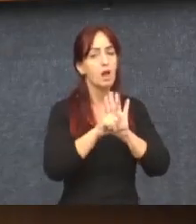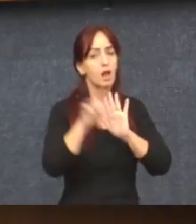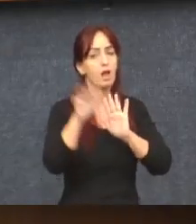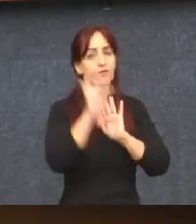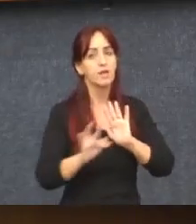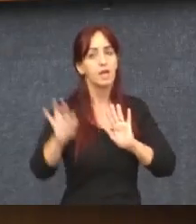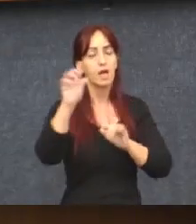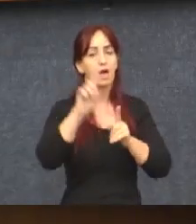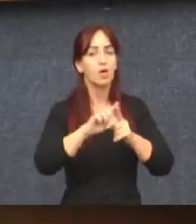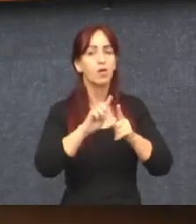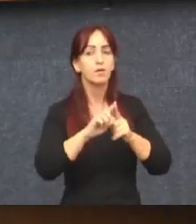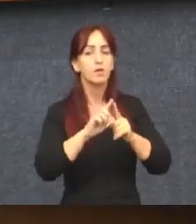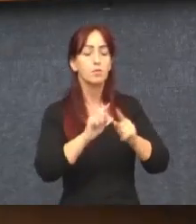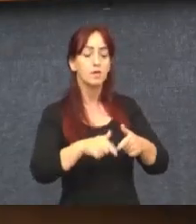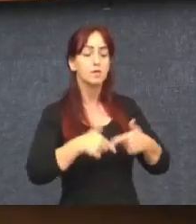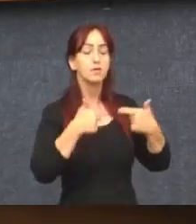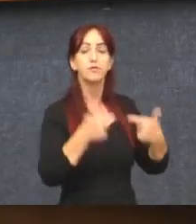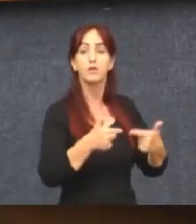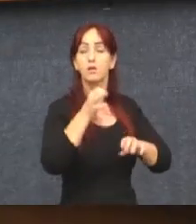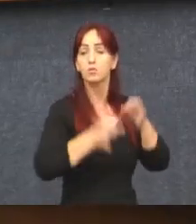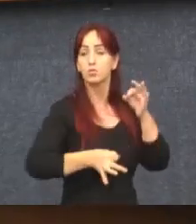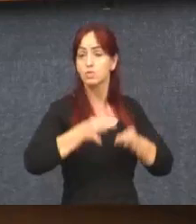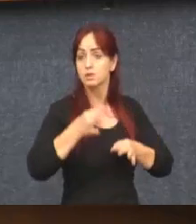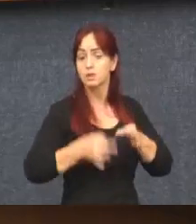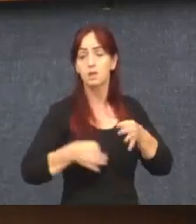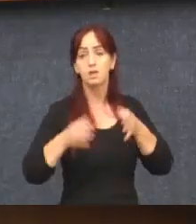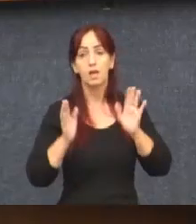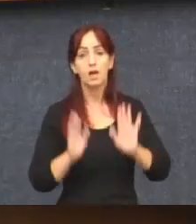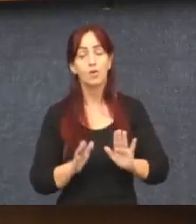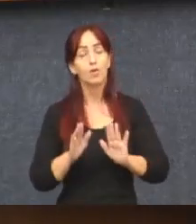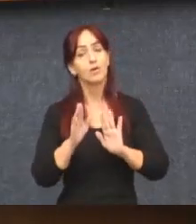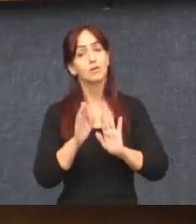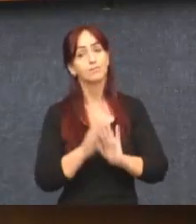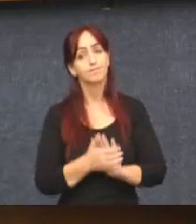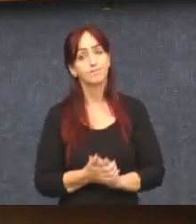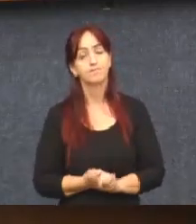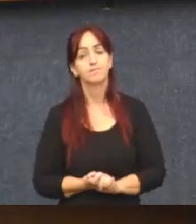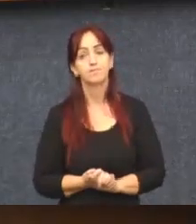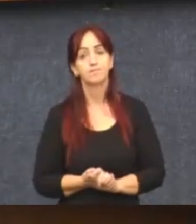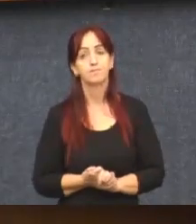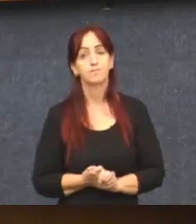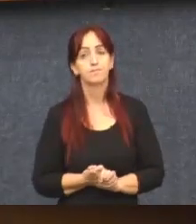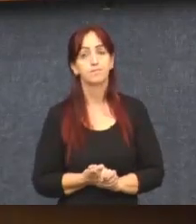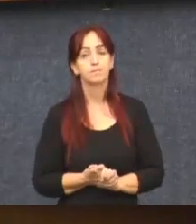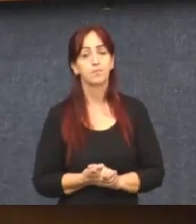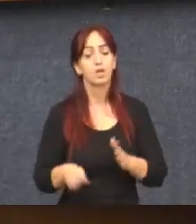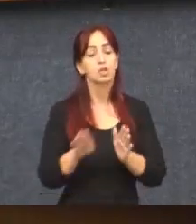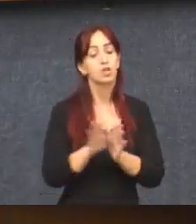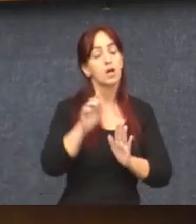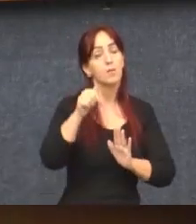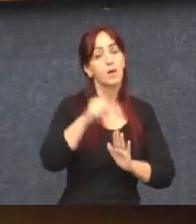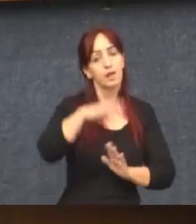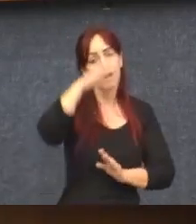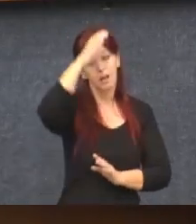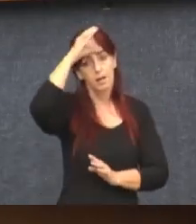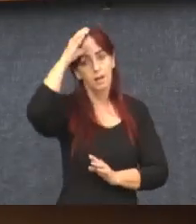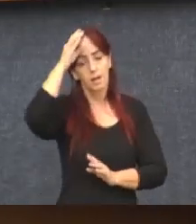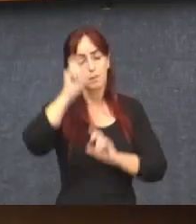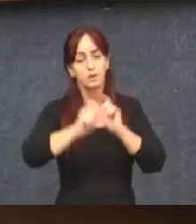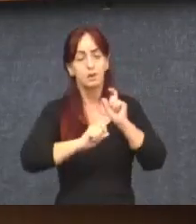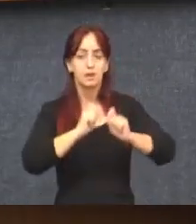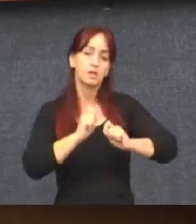enfrentamos o Judiciário e agora, Presidente, chegamos a essa Casa Legislativa para